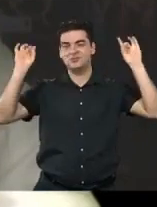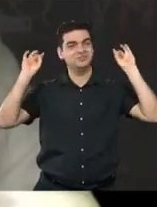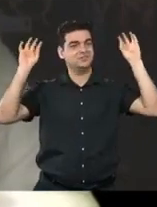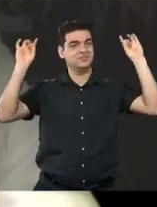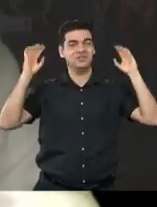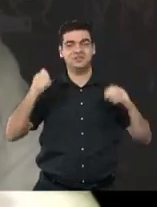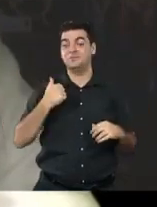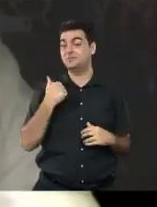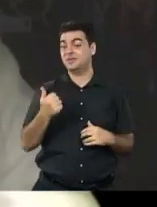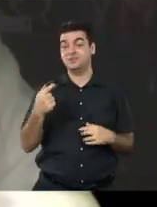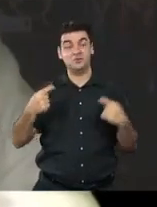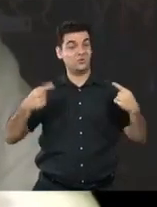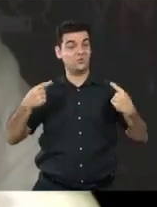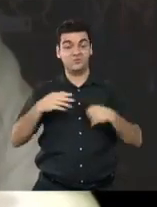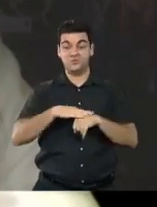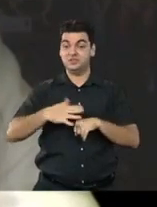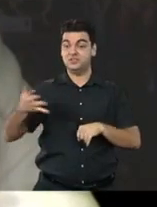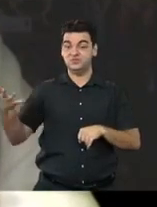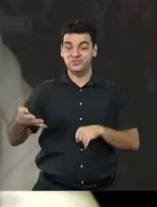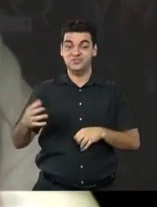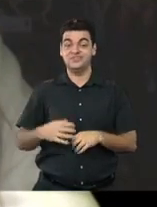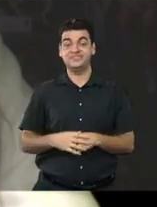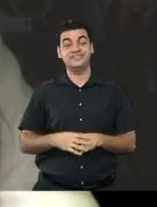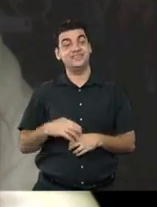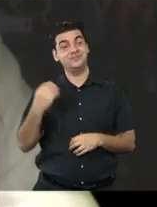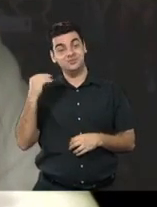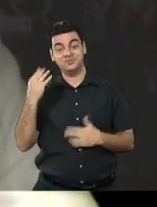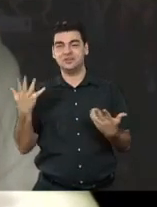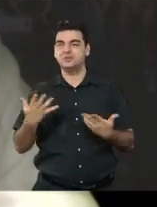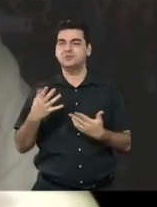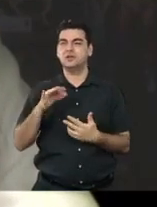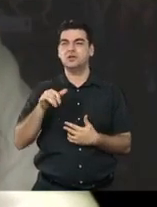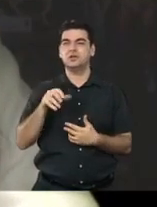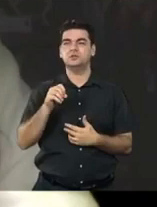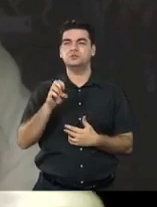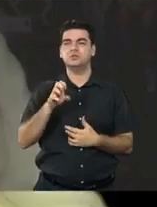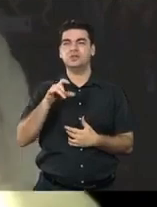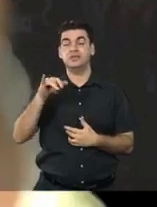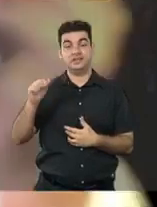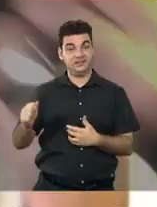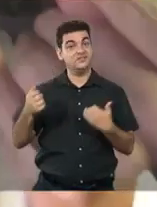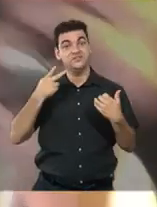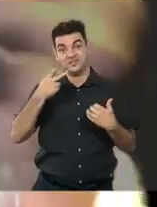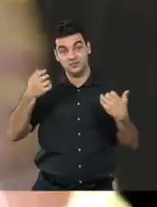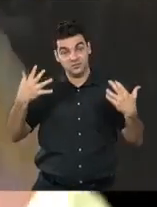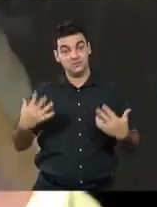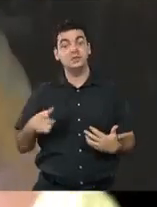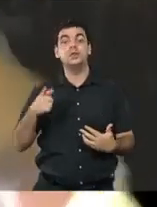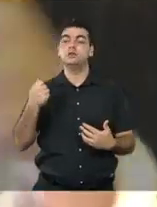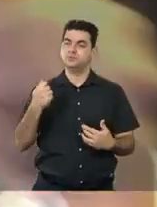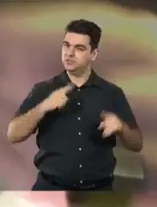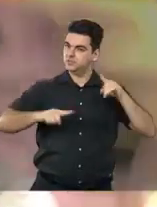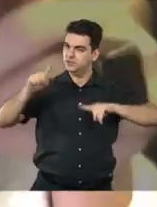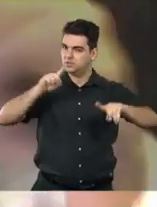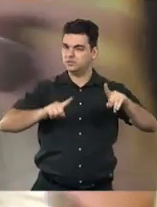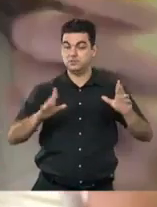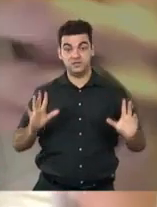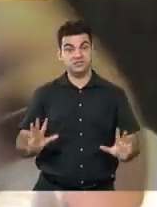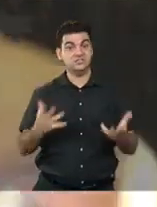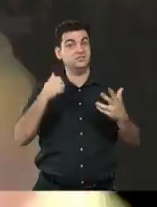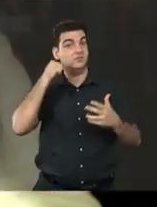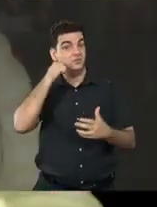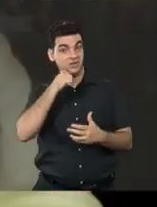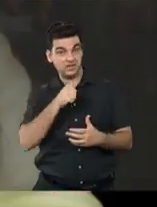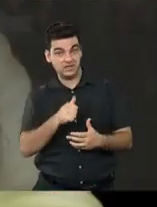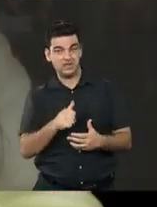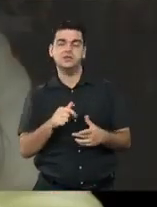fazendo aqui, Adri, com essa conversa de hoje, pegando o gancho no que a Joênia nos traz agora, não só uma liderança para mulheres, mas como